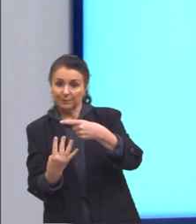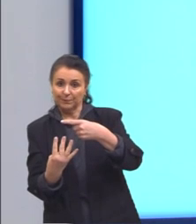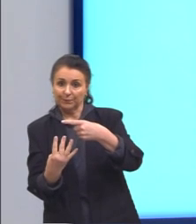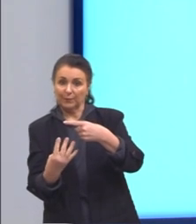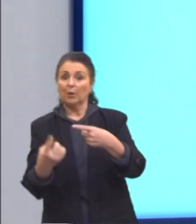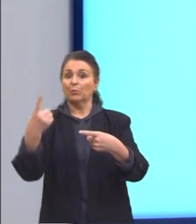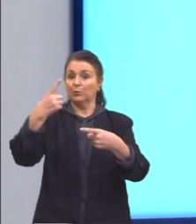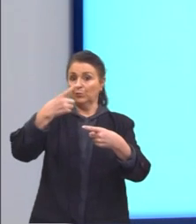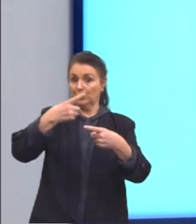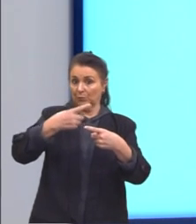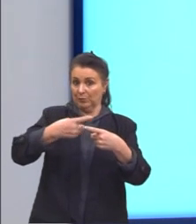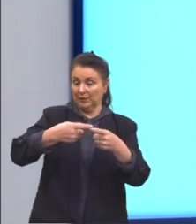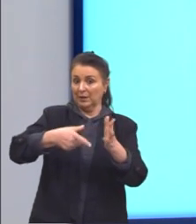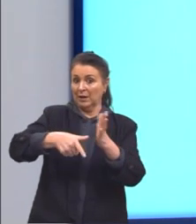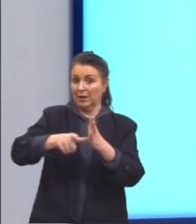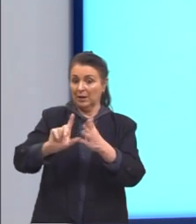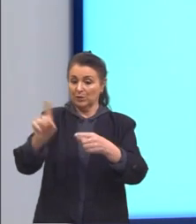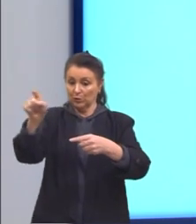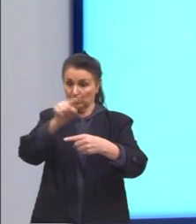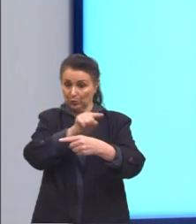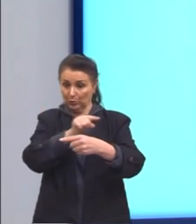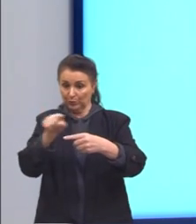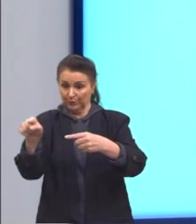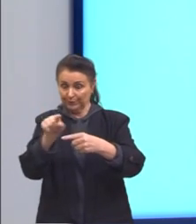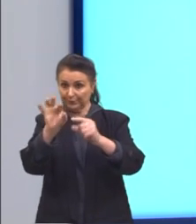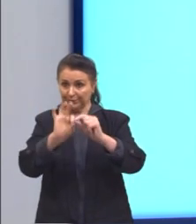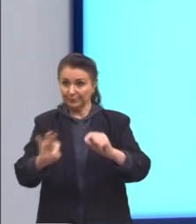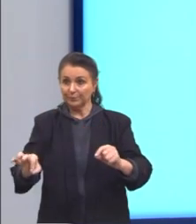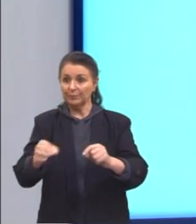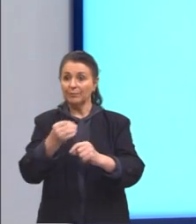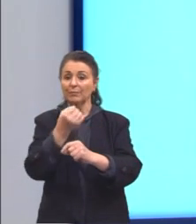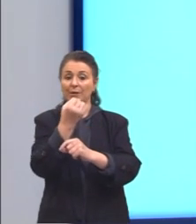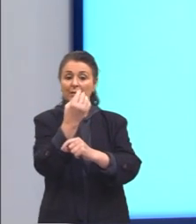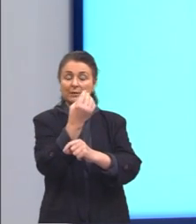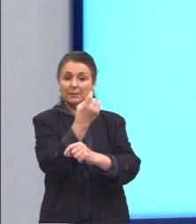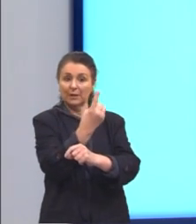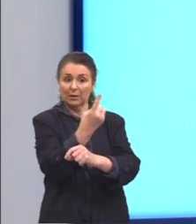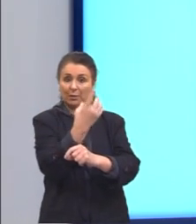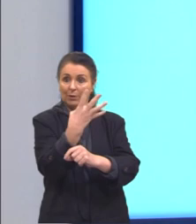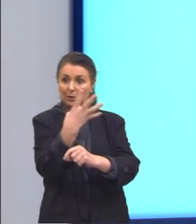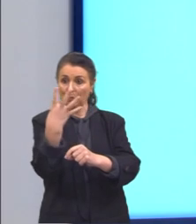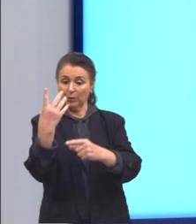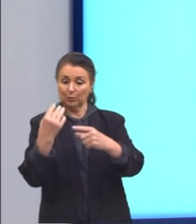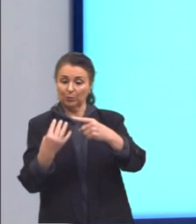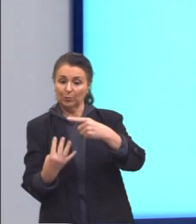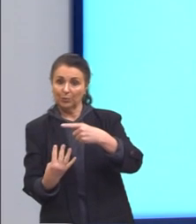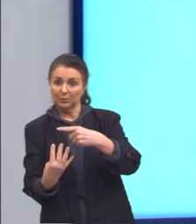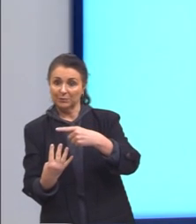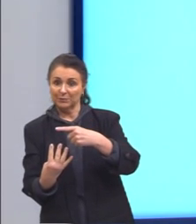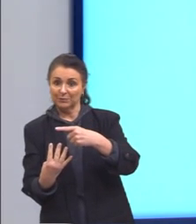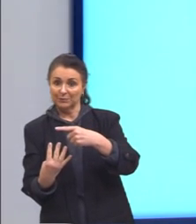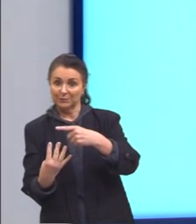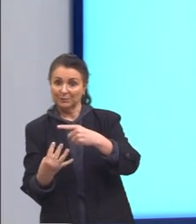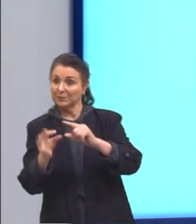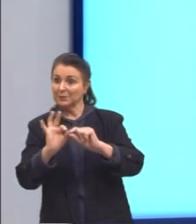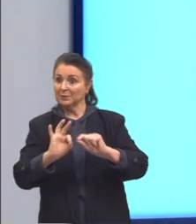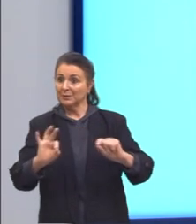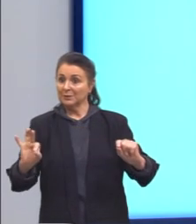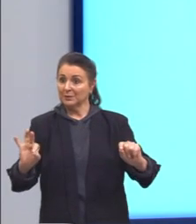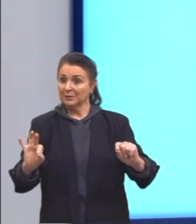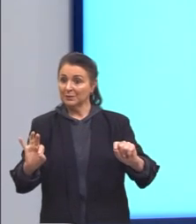multiplicação ali no numerador, eu simplifiquei o 144 por 4. vai simplificar o nosso processo.